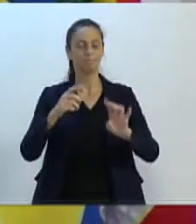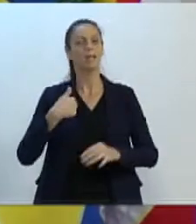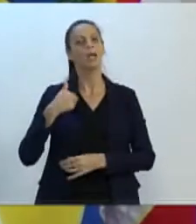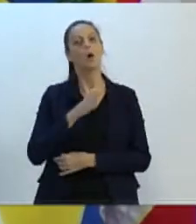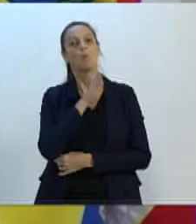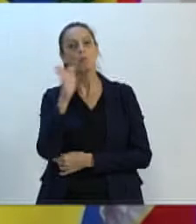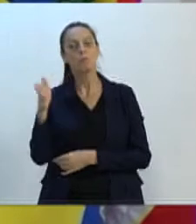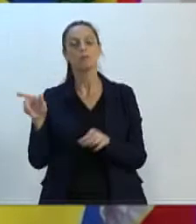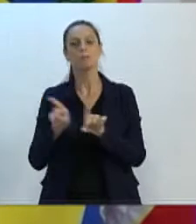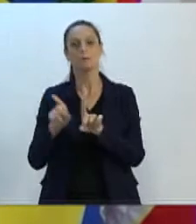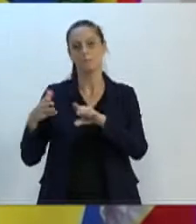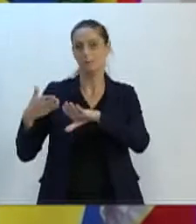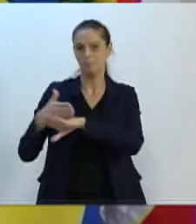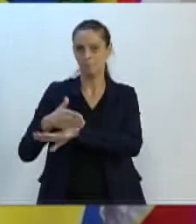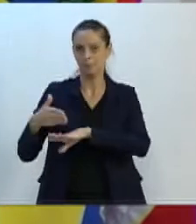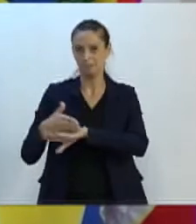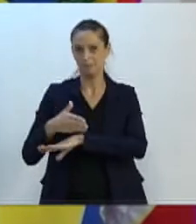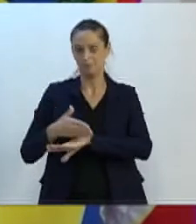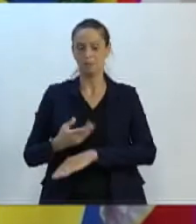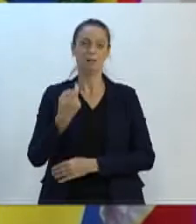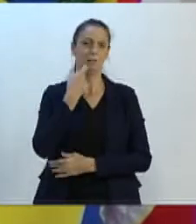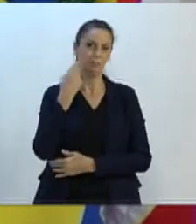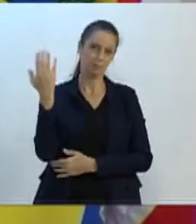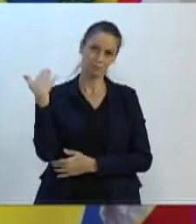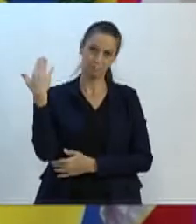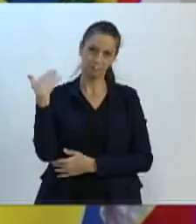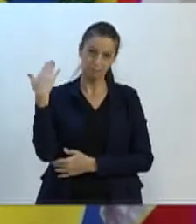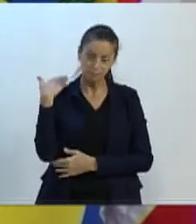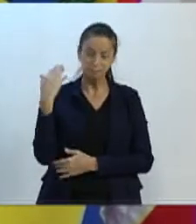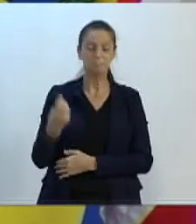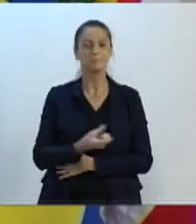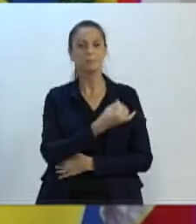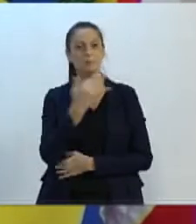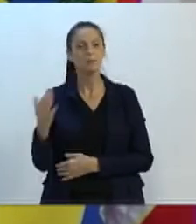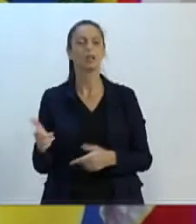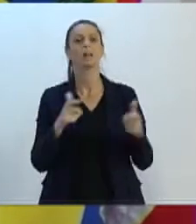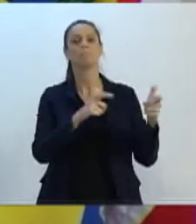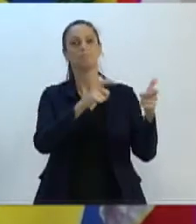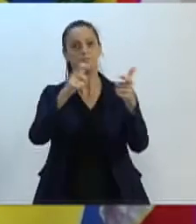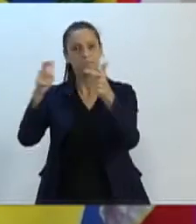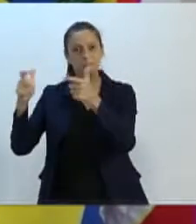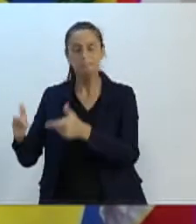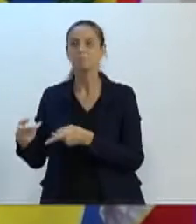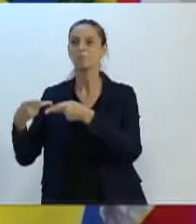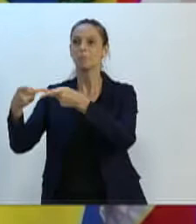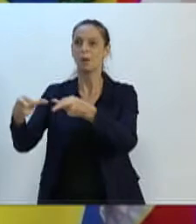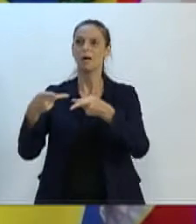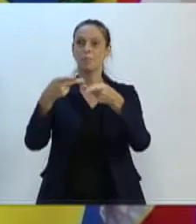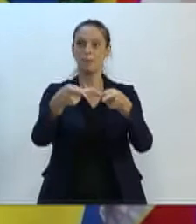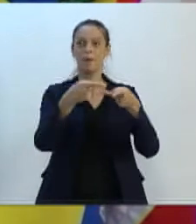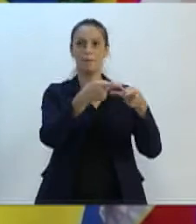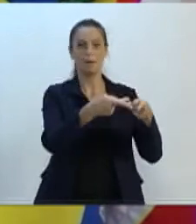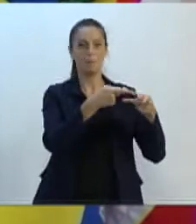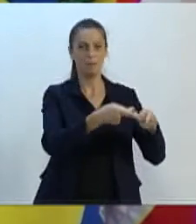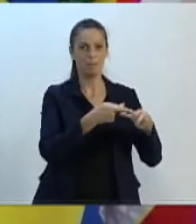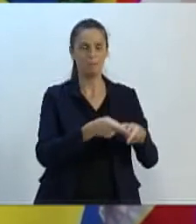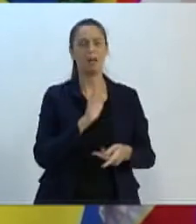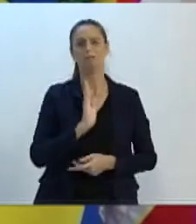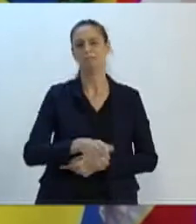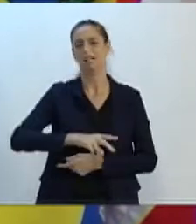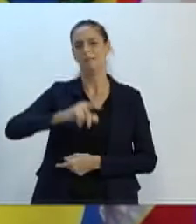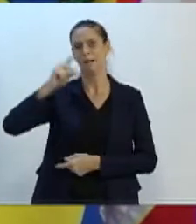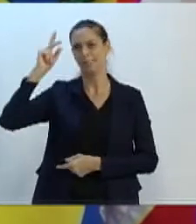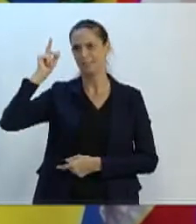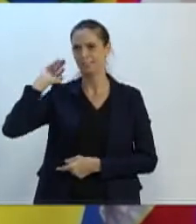participando desde sexta-feira em várias visitas que já venho fazendo em anos anteriores,